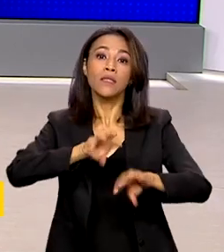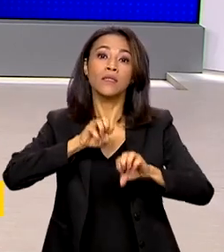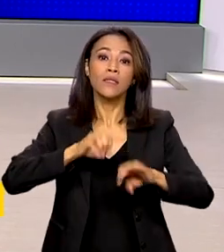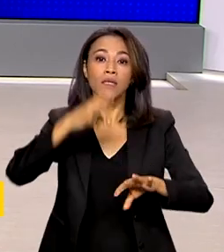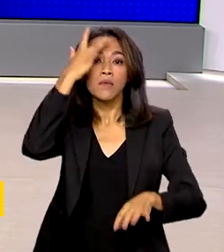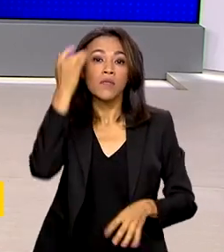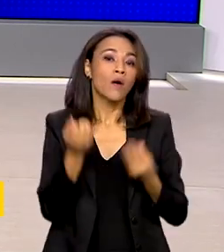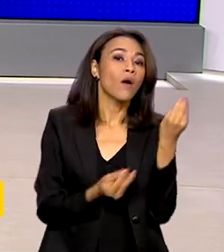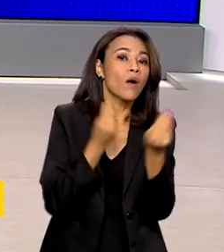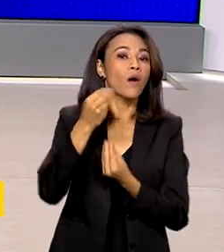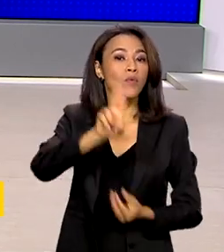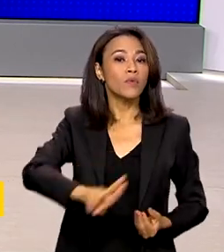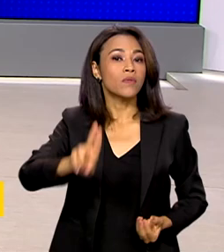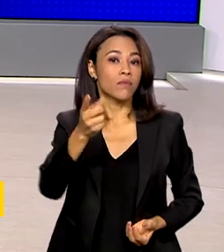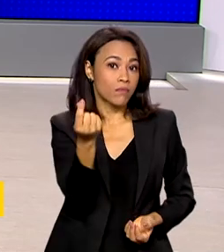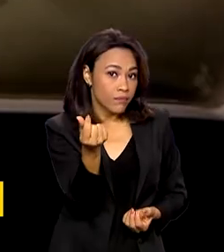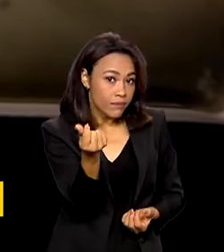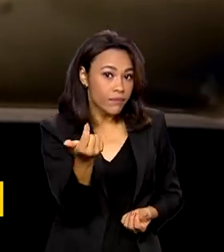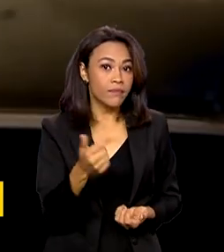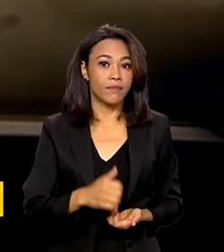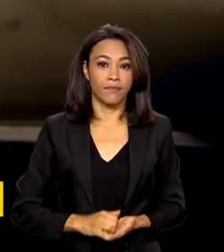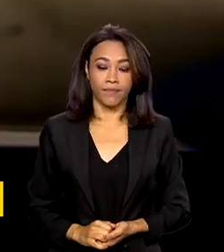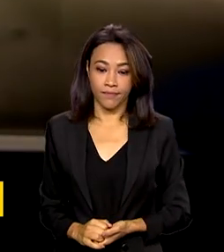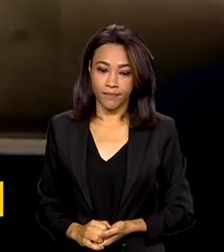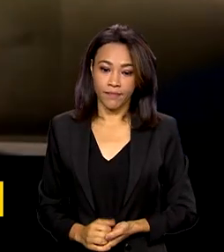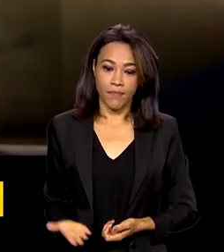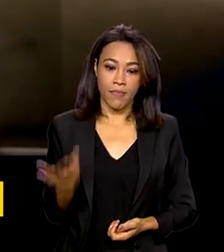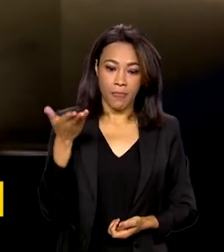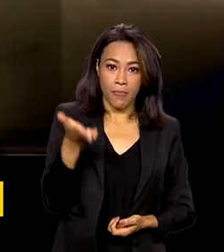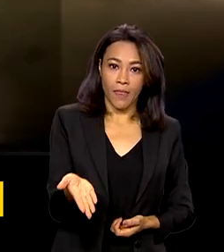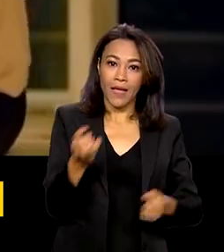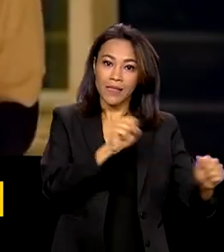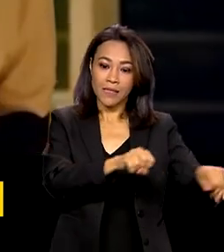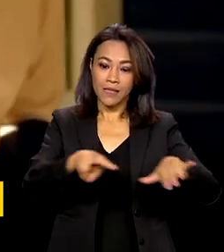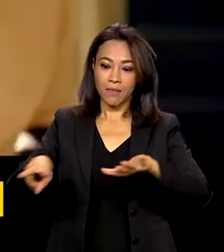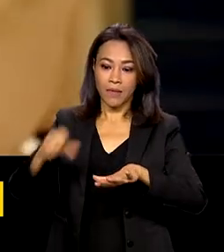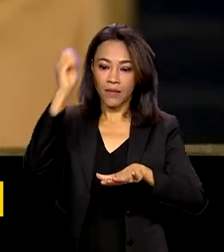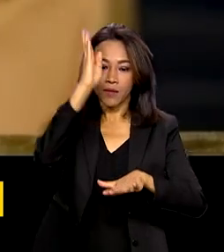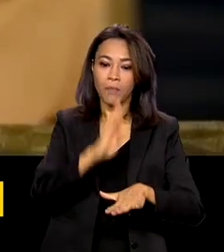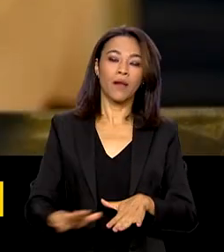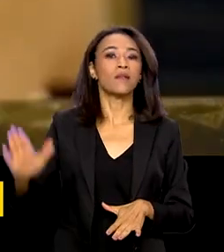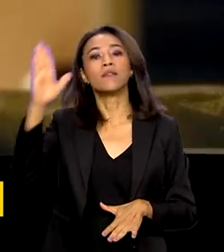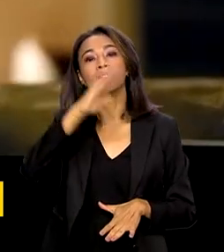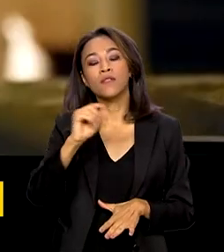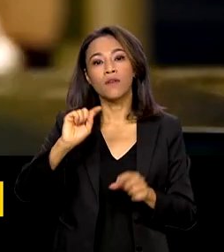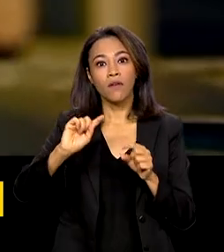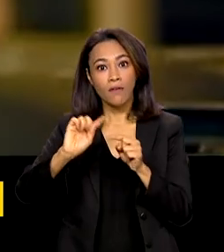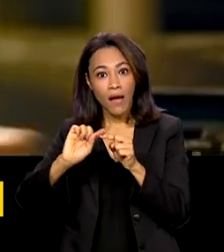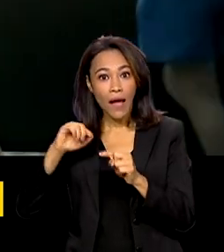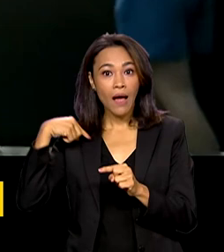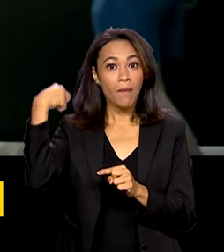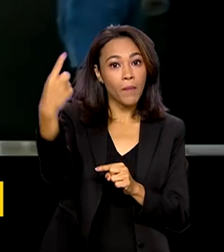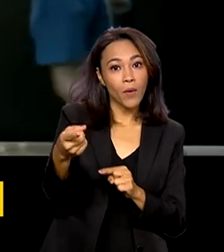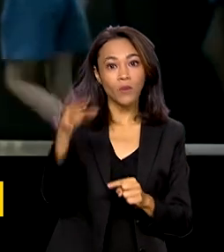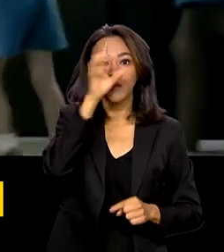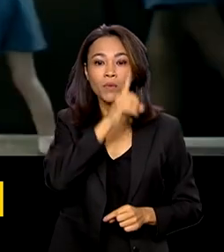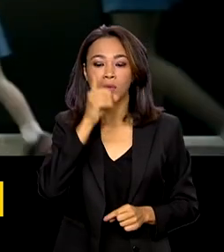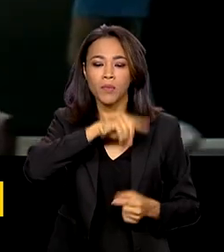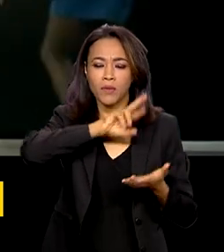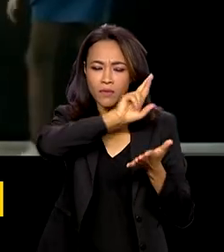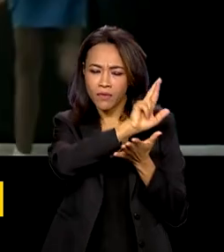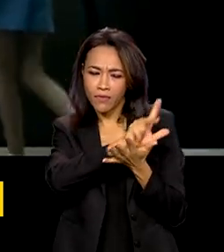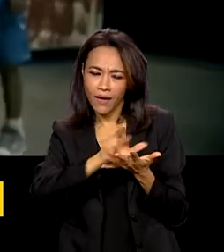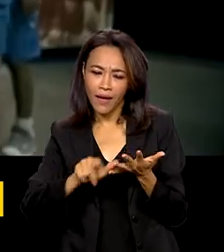pessoas a lidar com o dinheiro. A Semana Nacional de Educação Financeira vai até o próximo domingo, com diversas